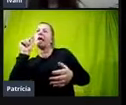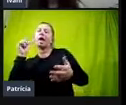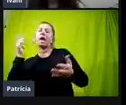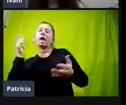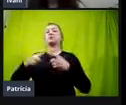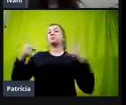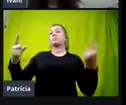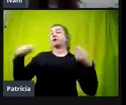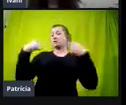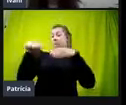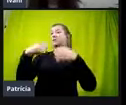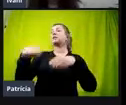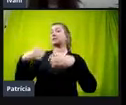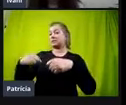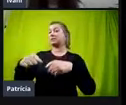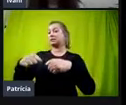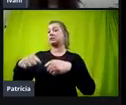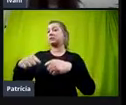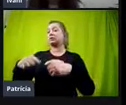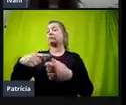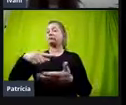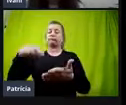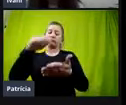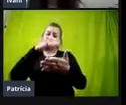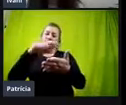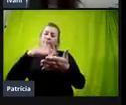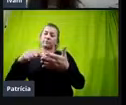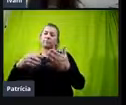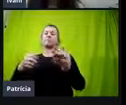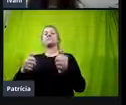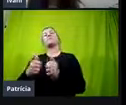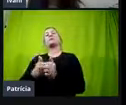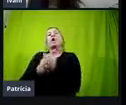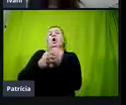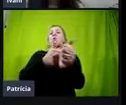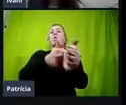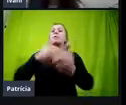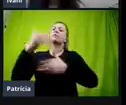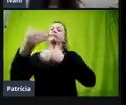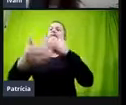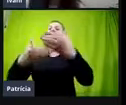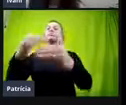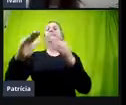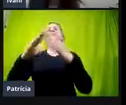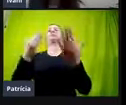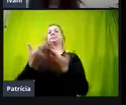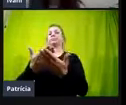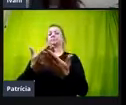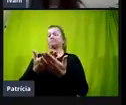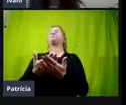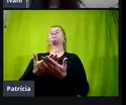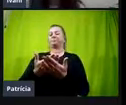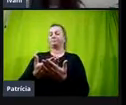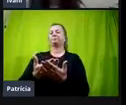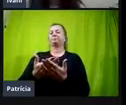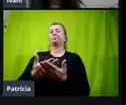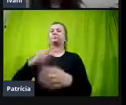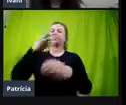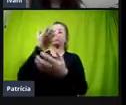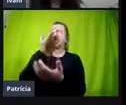precisam ver o registro escrito da sua tarefa para acompanhar alguns processos escolares que permeiam aquela disciplina em